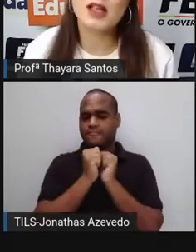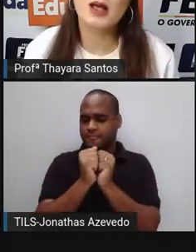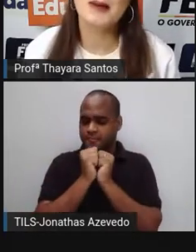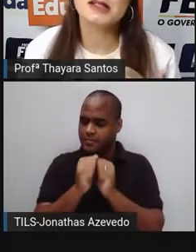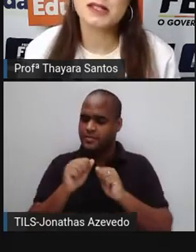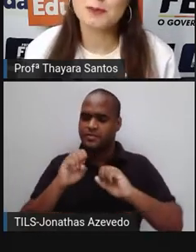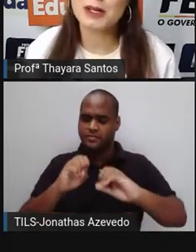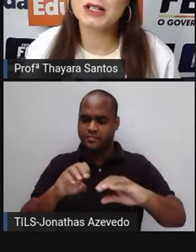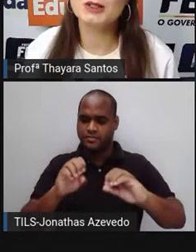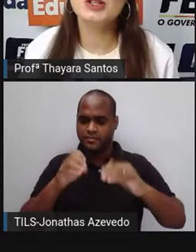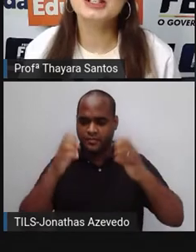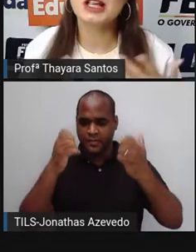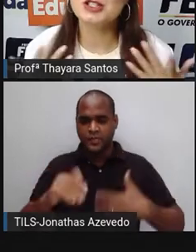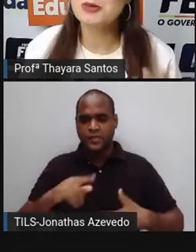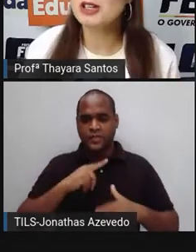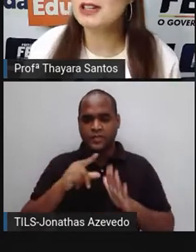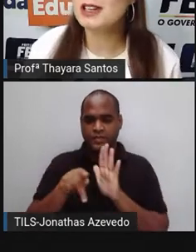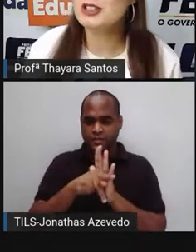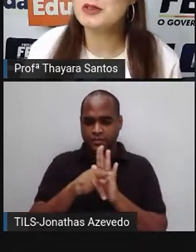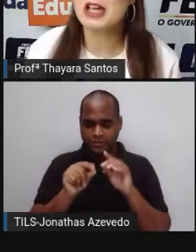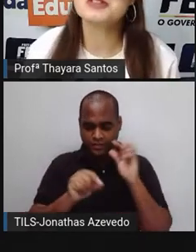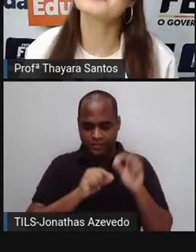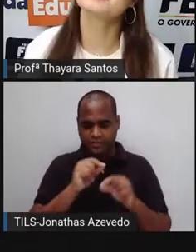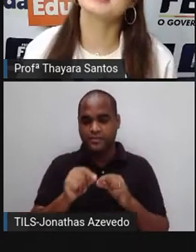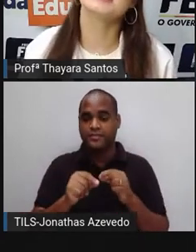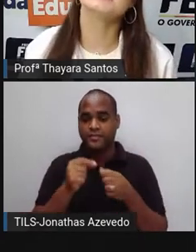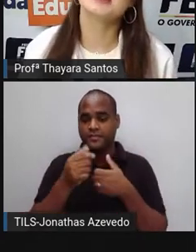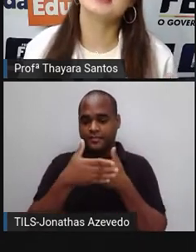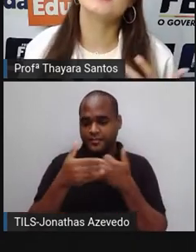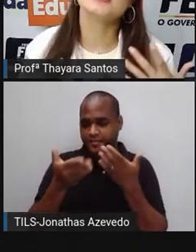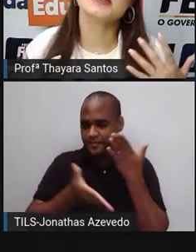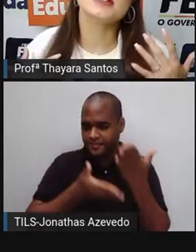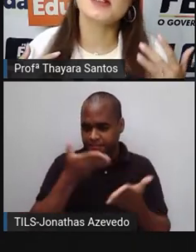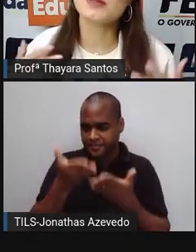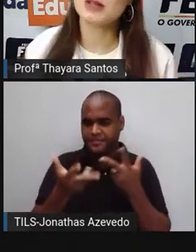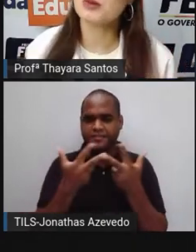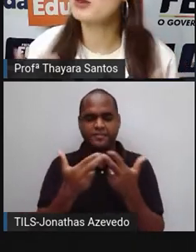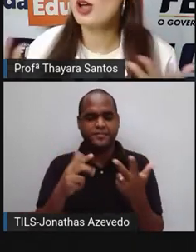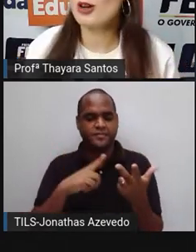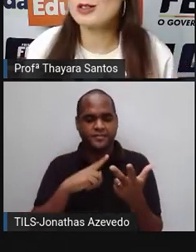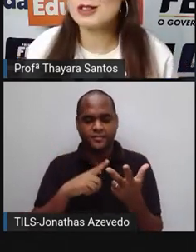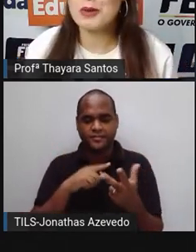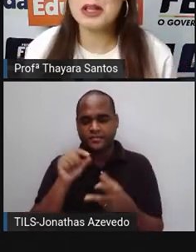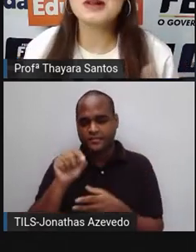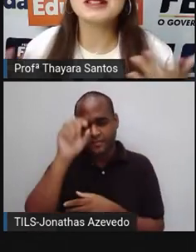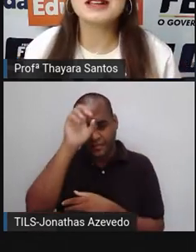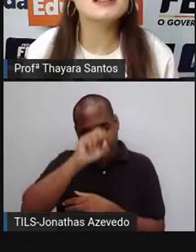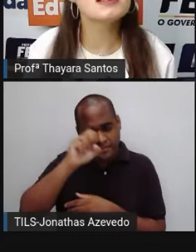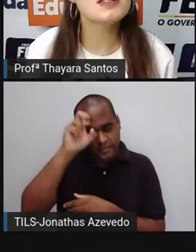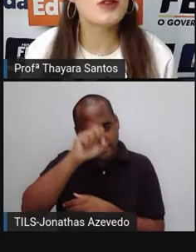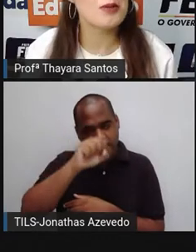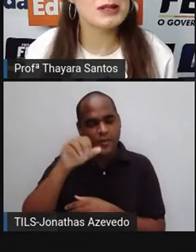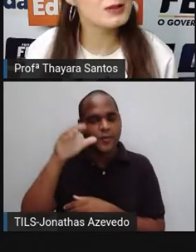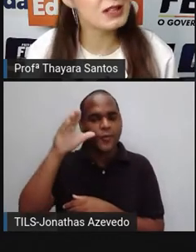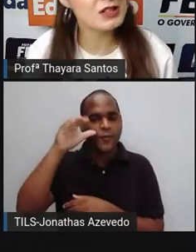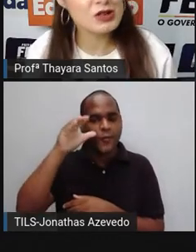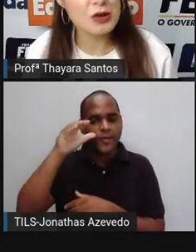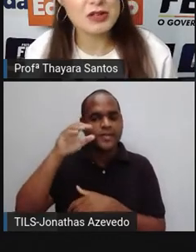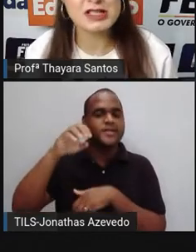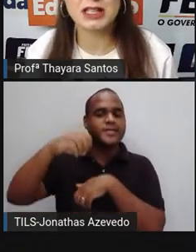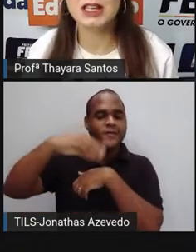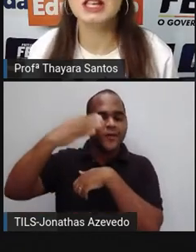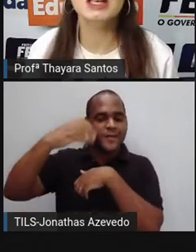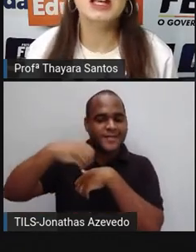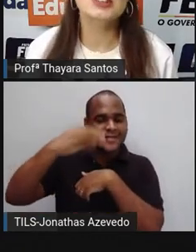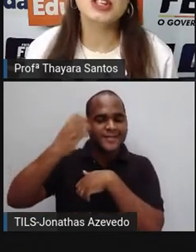aulas, participando, tá estimulando a criatividade de vocês, que vocês estão sendo curiosos, estão indo atrás dessas informações que a gente